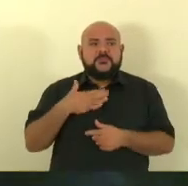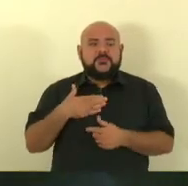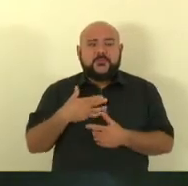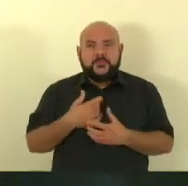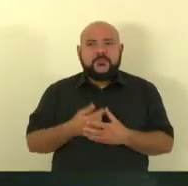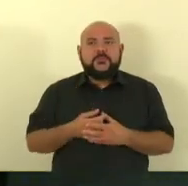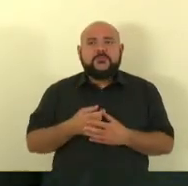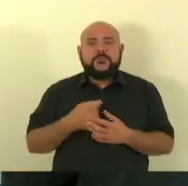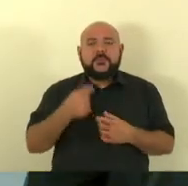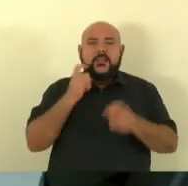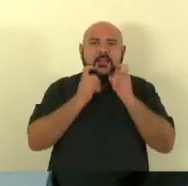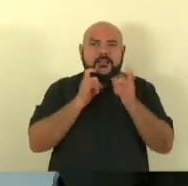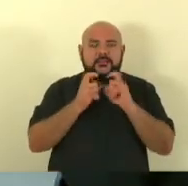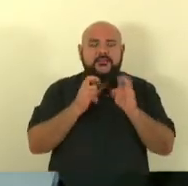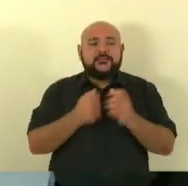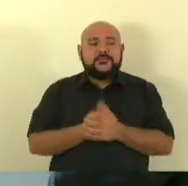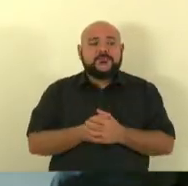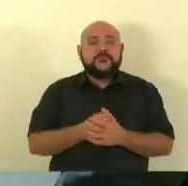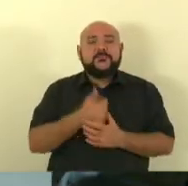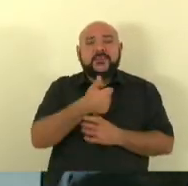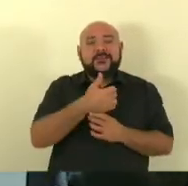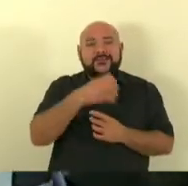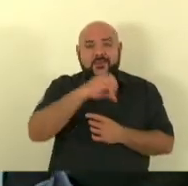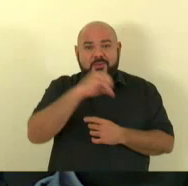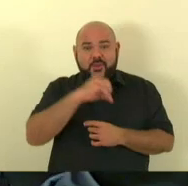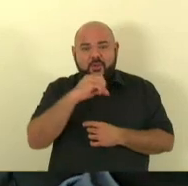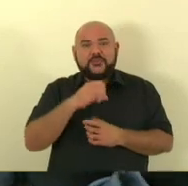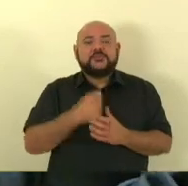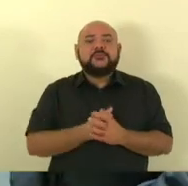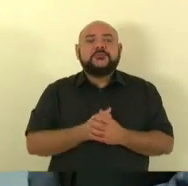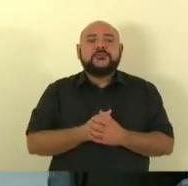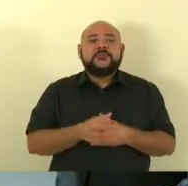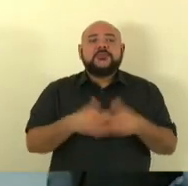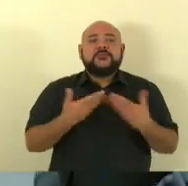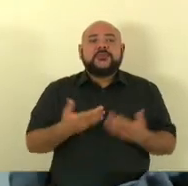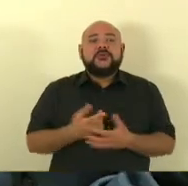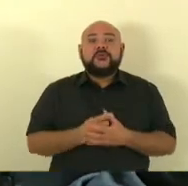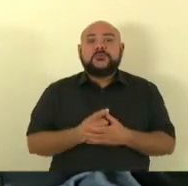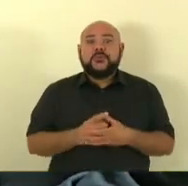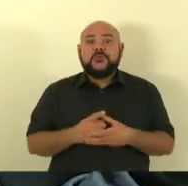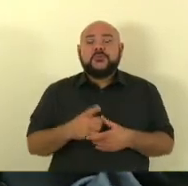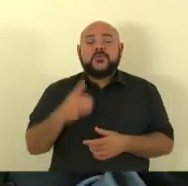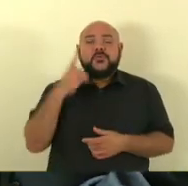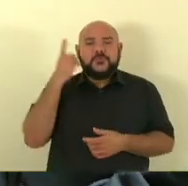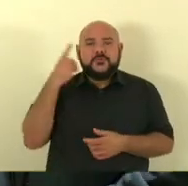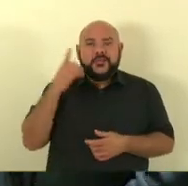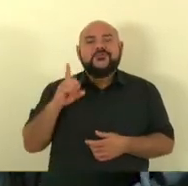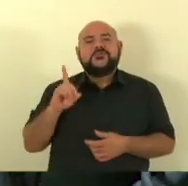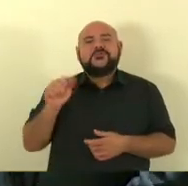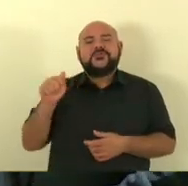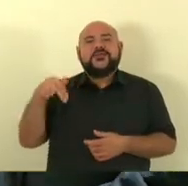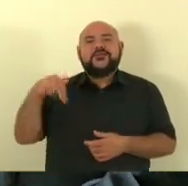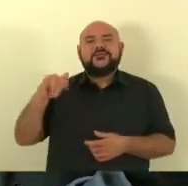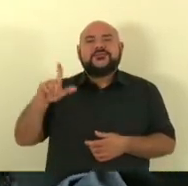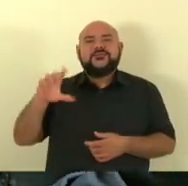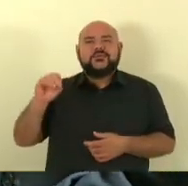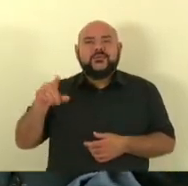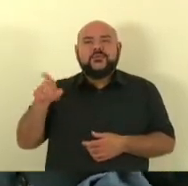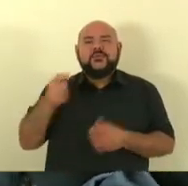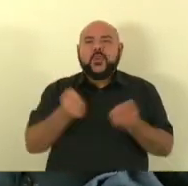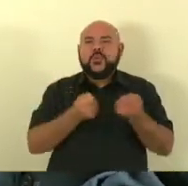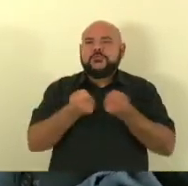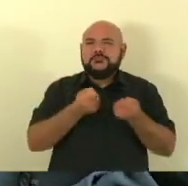legislativa da 19ª legislatura o deputado Danilo soube conduzir como presidente os